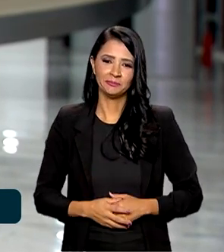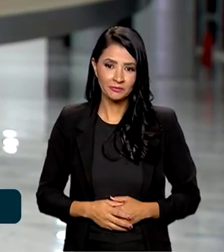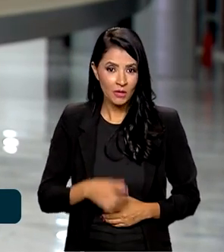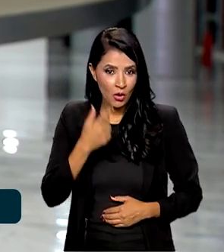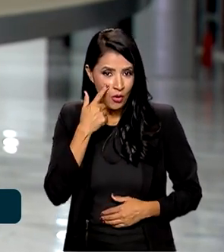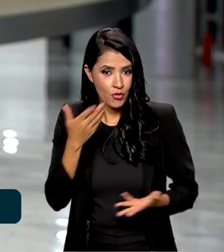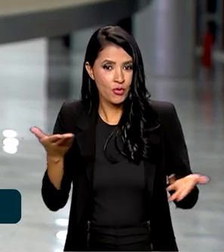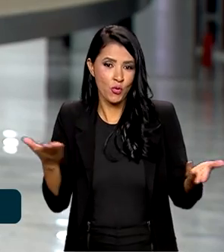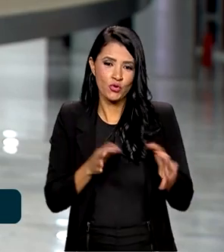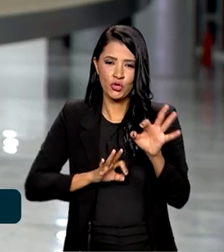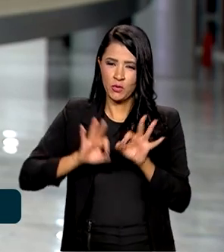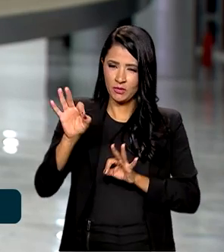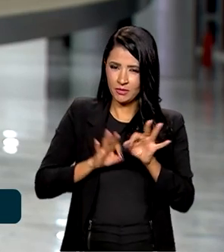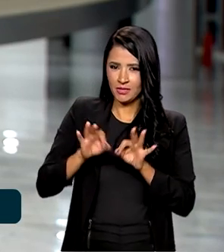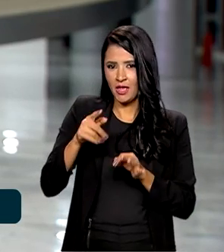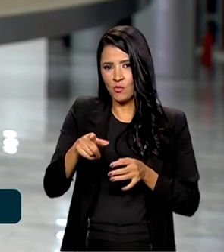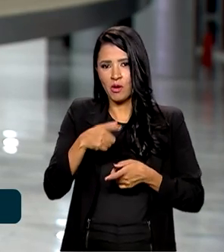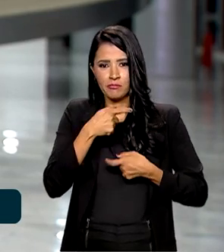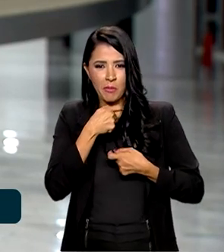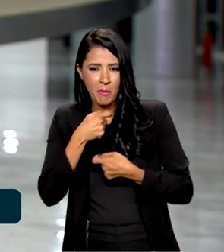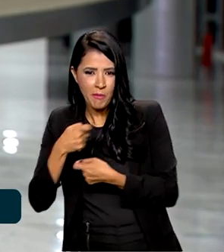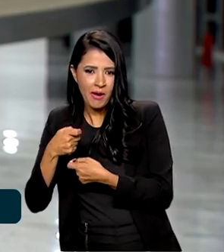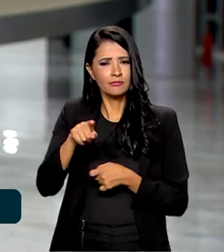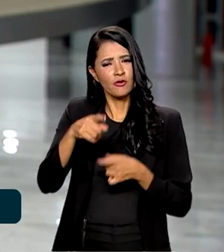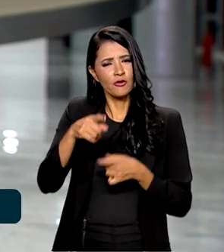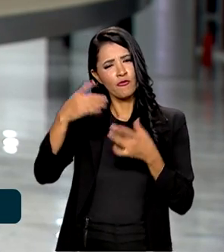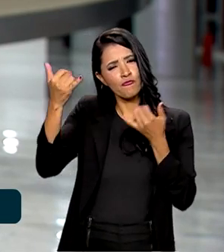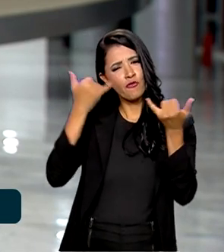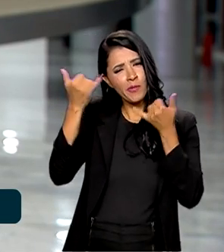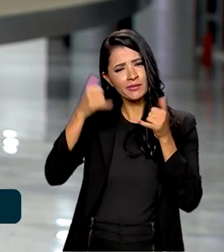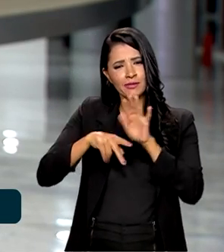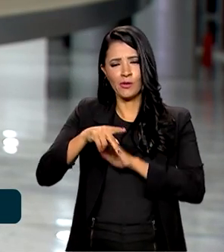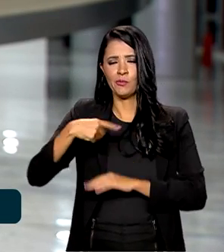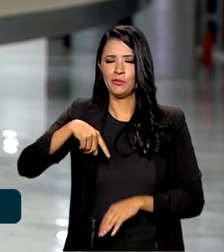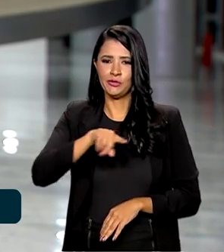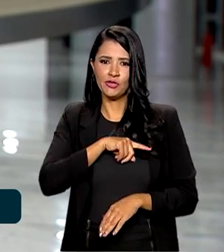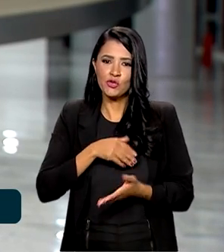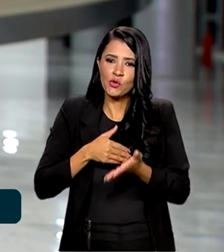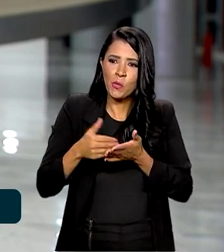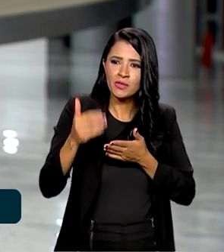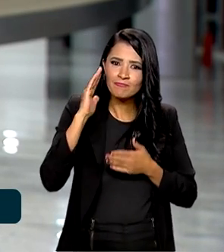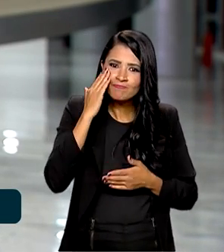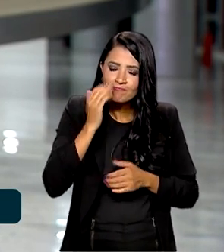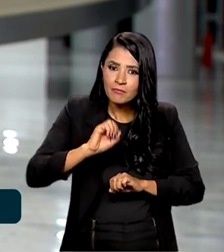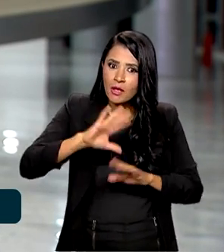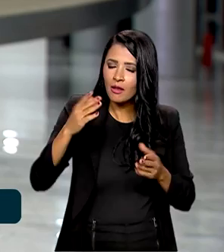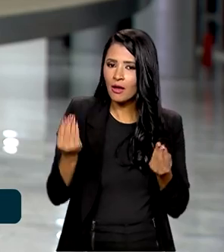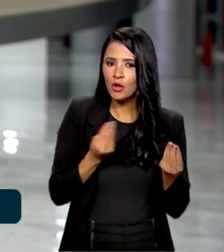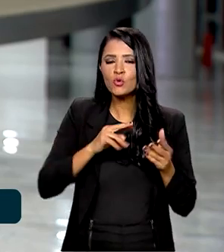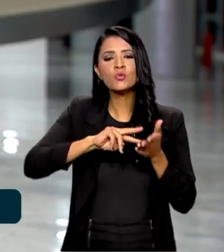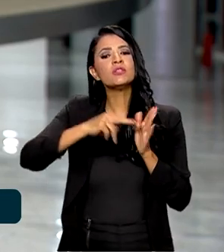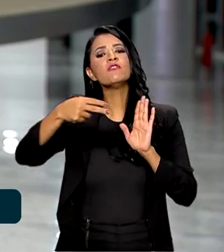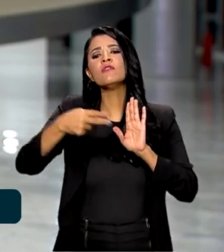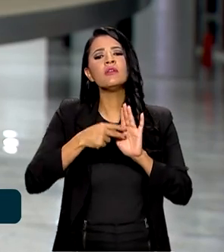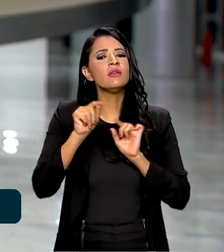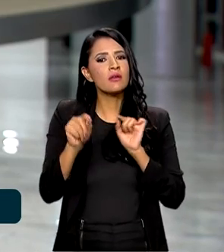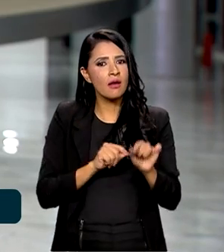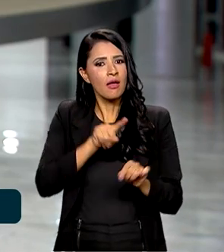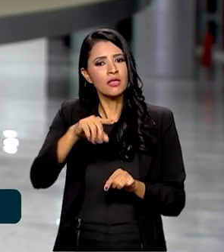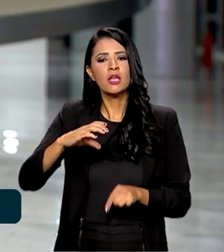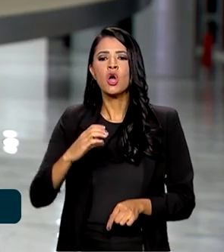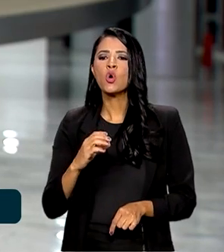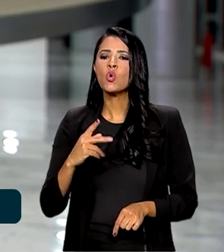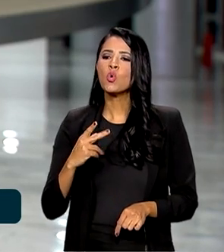E, olha, hoje eu preparei uma matéria com mais informações para a gente começar a entender o que significa essa